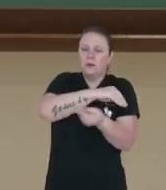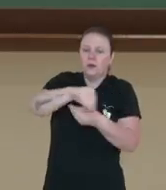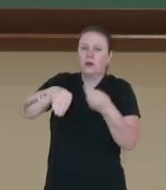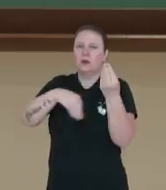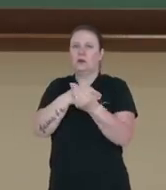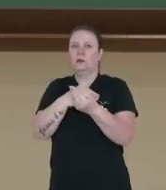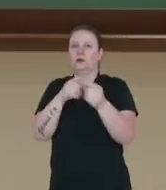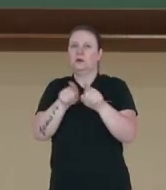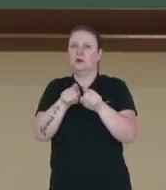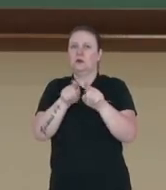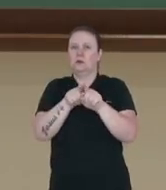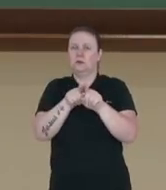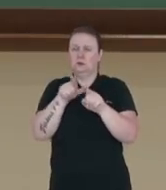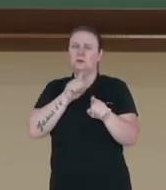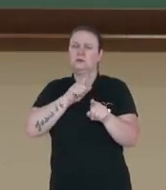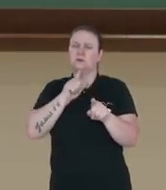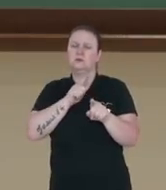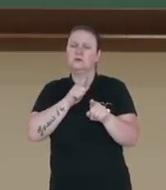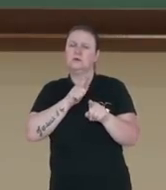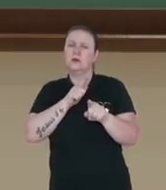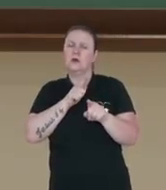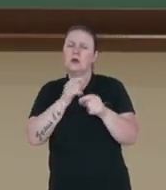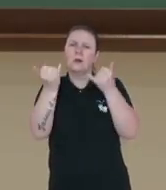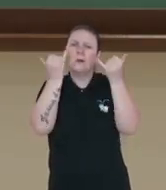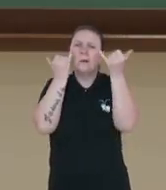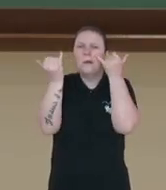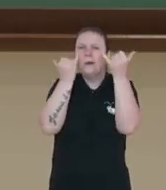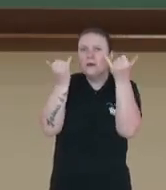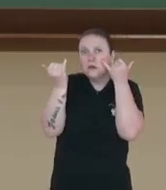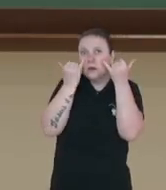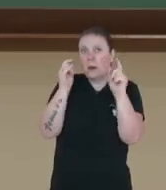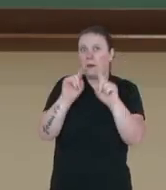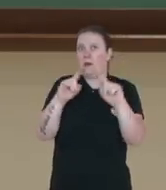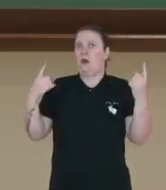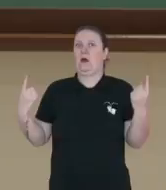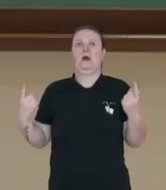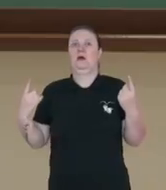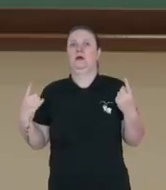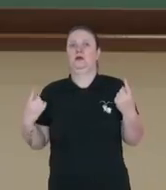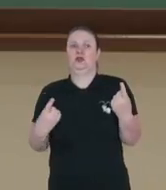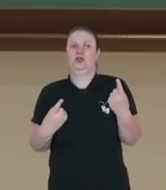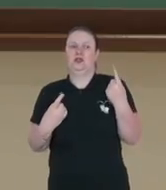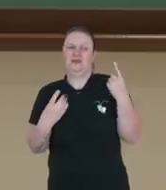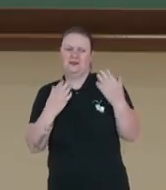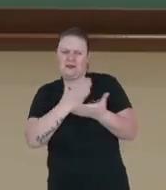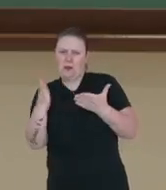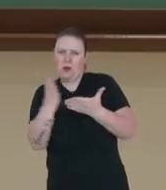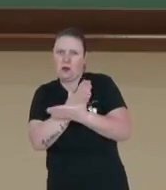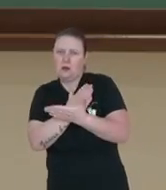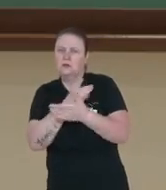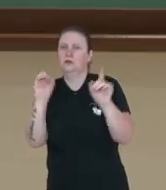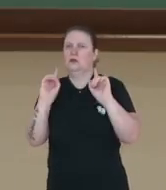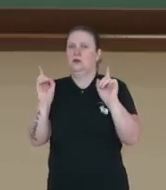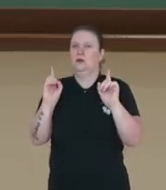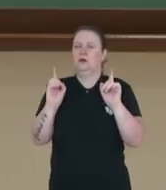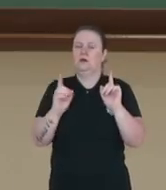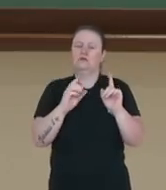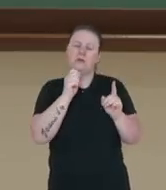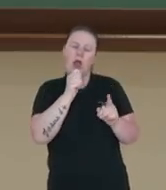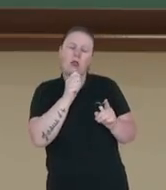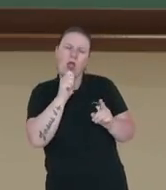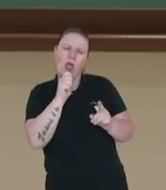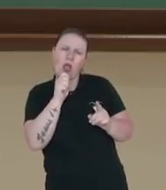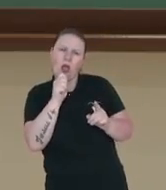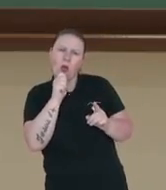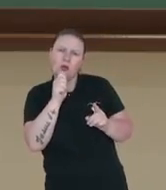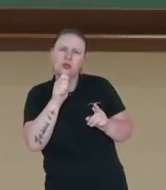híbrido, ou seja, vai ter notícia, só que não é uma notícia isolada. É um texto jornalístico que vai tratar de fatos